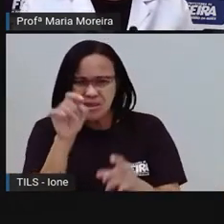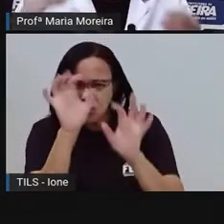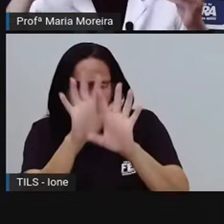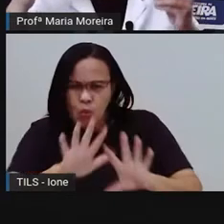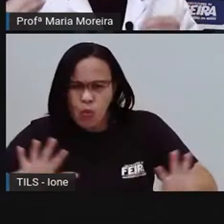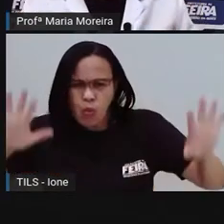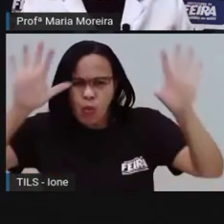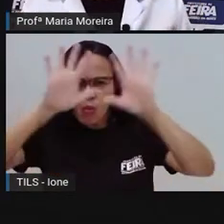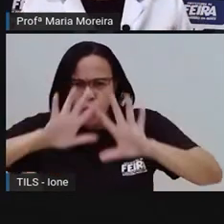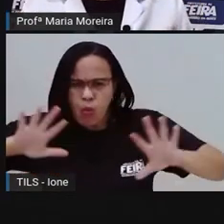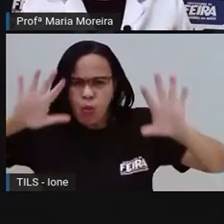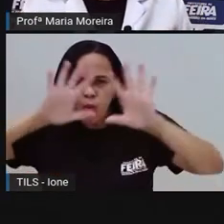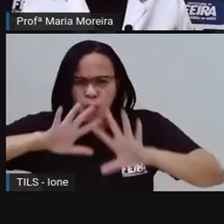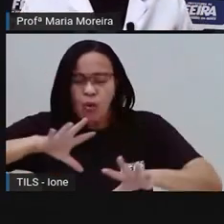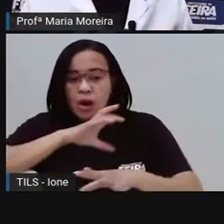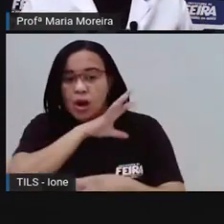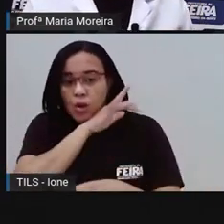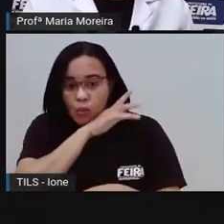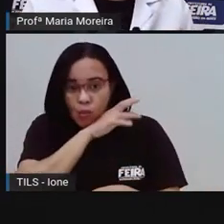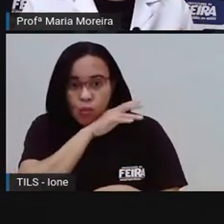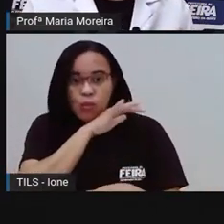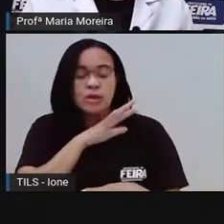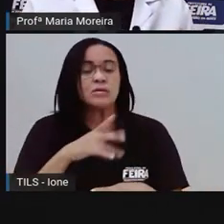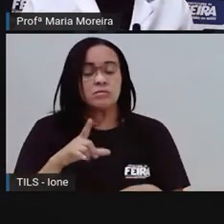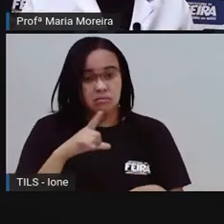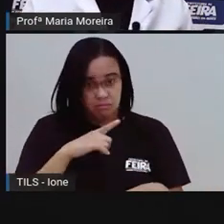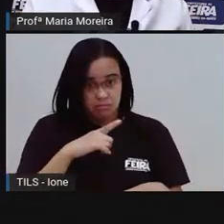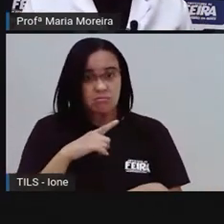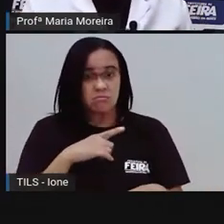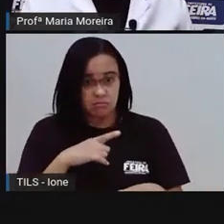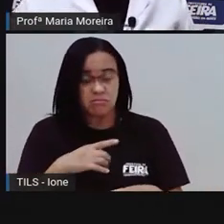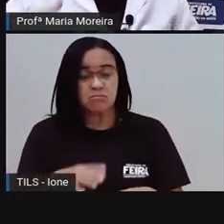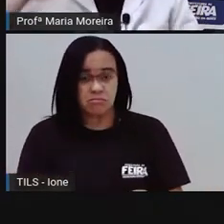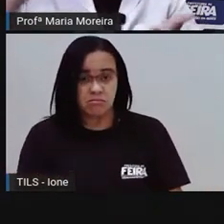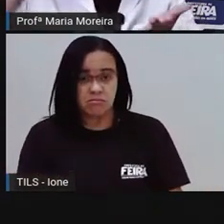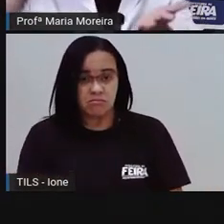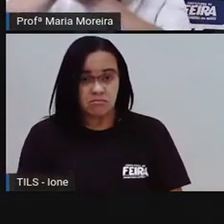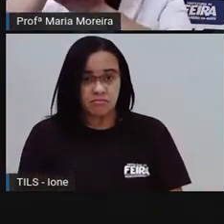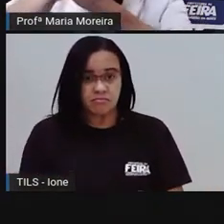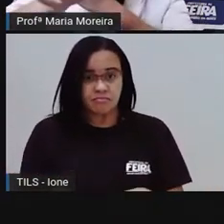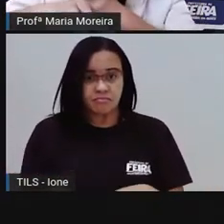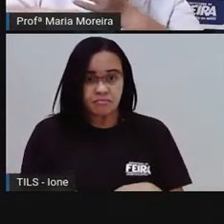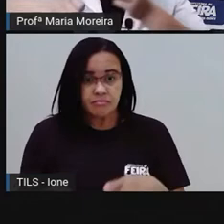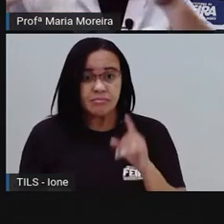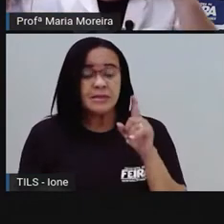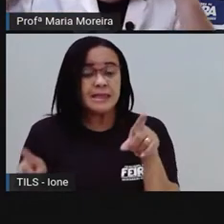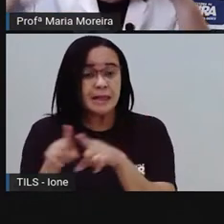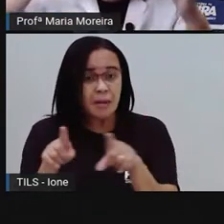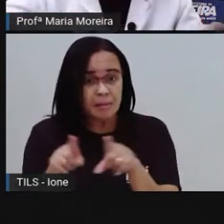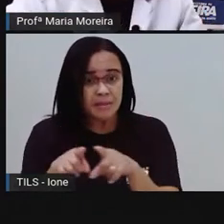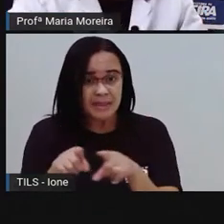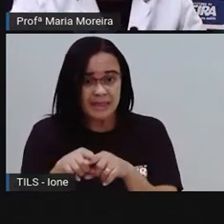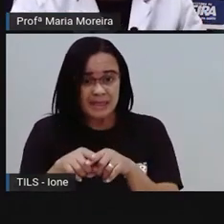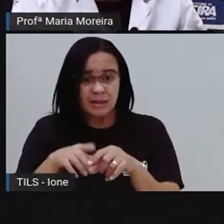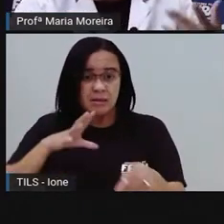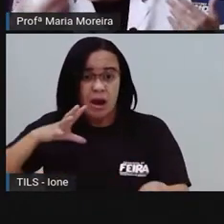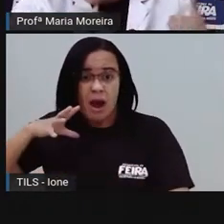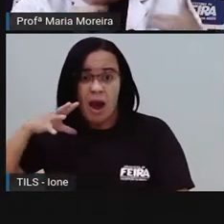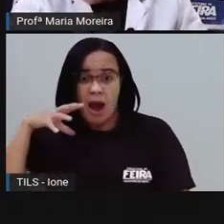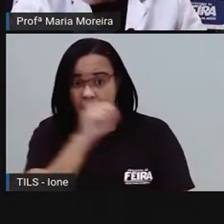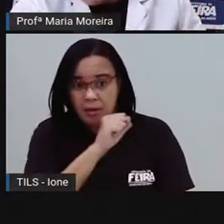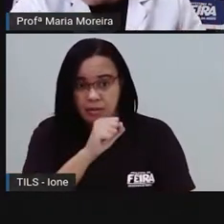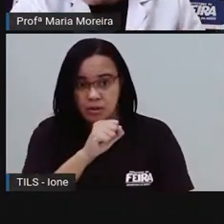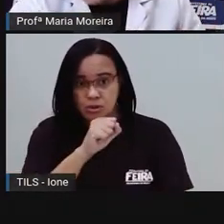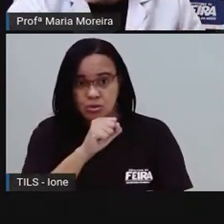que bem menos, né? Isso, mas também polui. E, ó, quando a gente dá aquela freada, fala a gente,